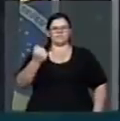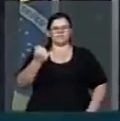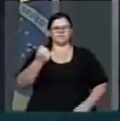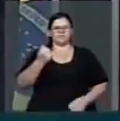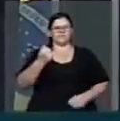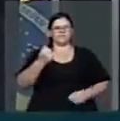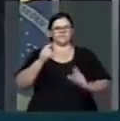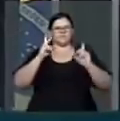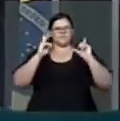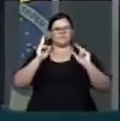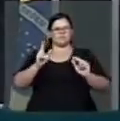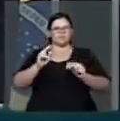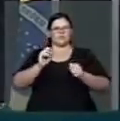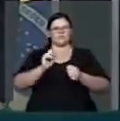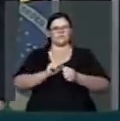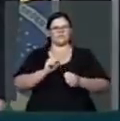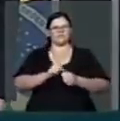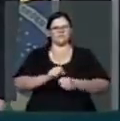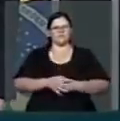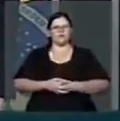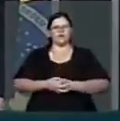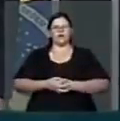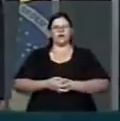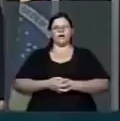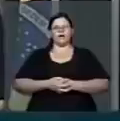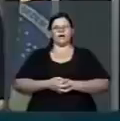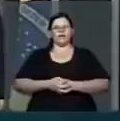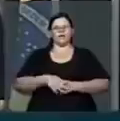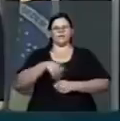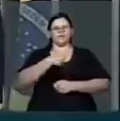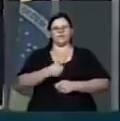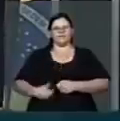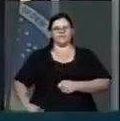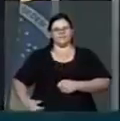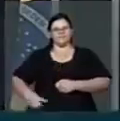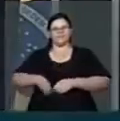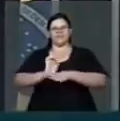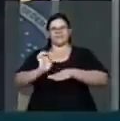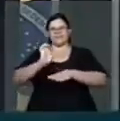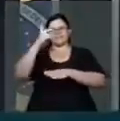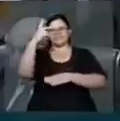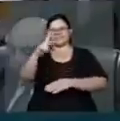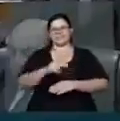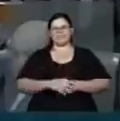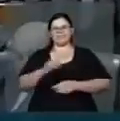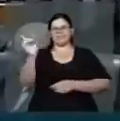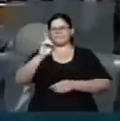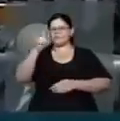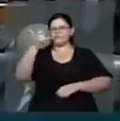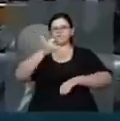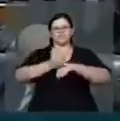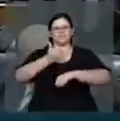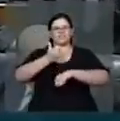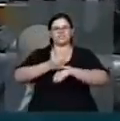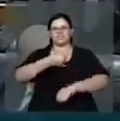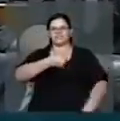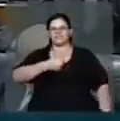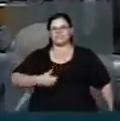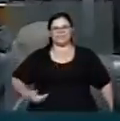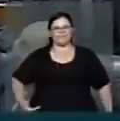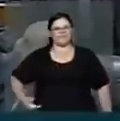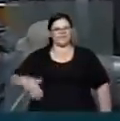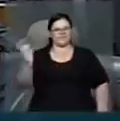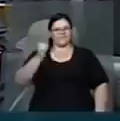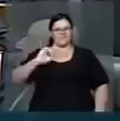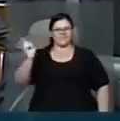assim como foi quando governou o seu estado. Não foi chefe de governo, não. Foi chefe